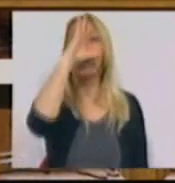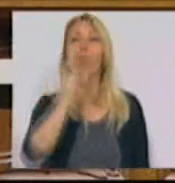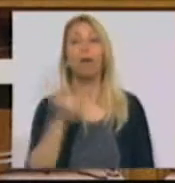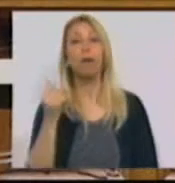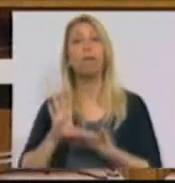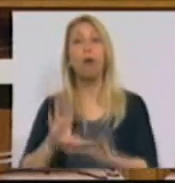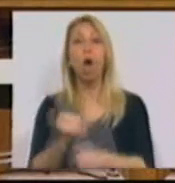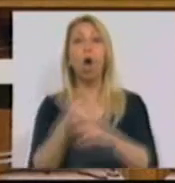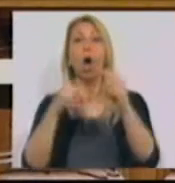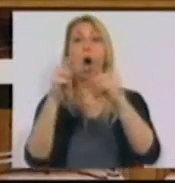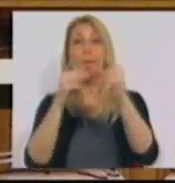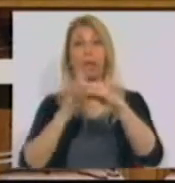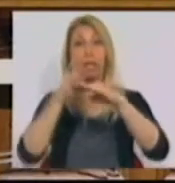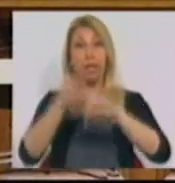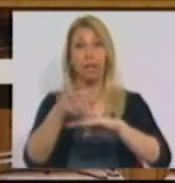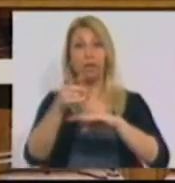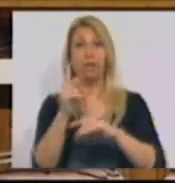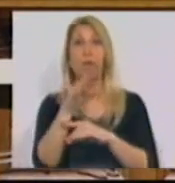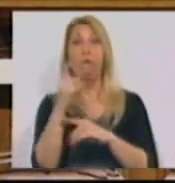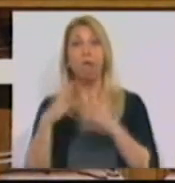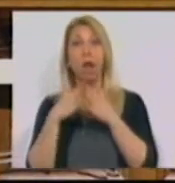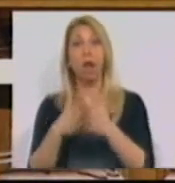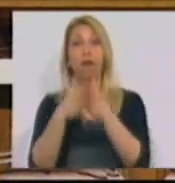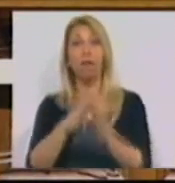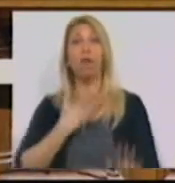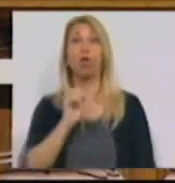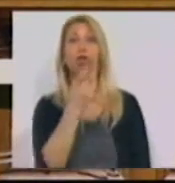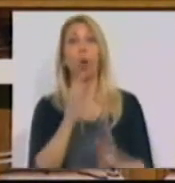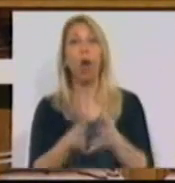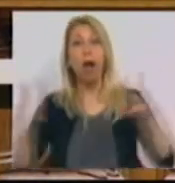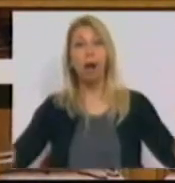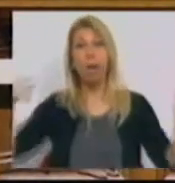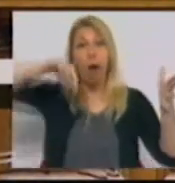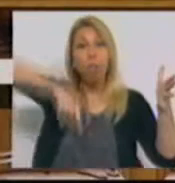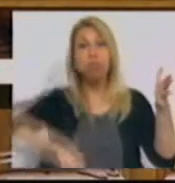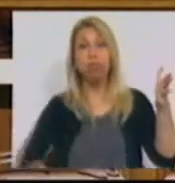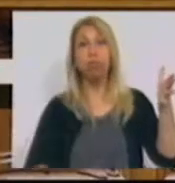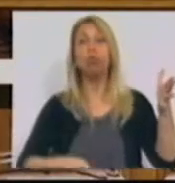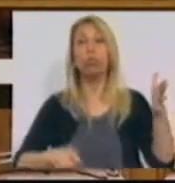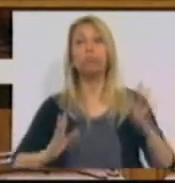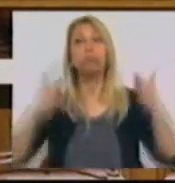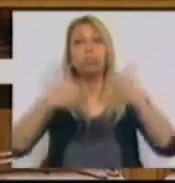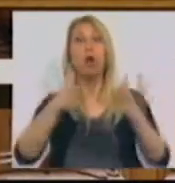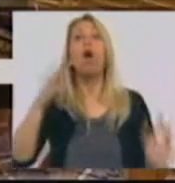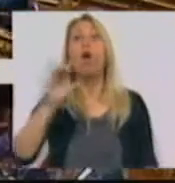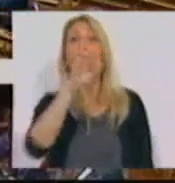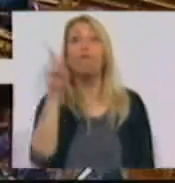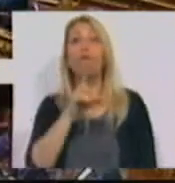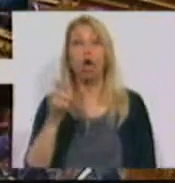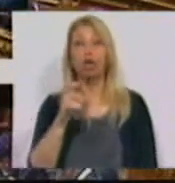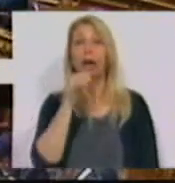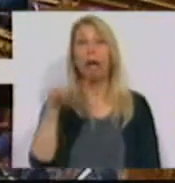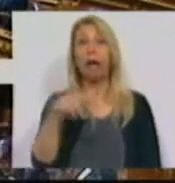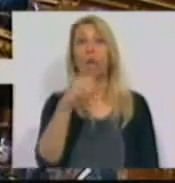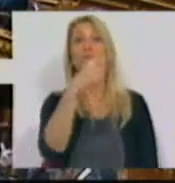financiamento das obras de intervenção na Via Navegável do Douro, de alargamento e aprofundamento no canal de navegação na Foz dos rios Tua e